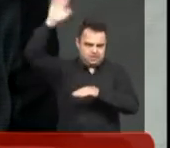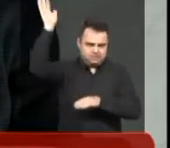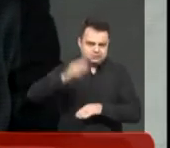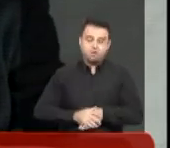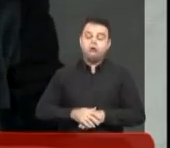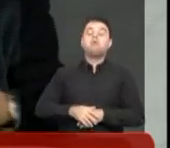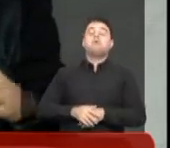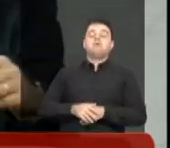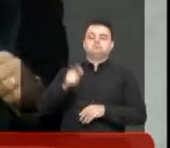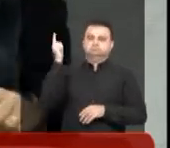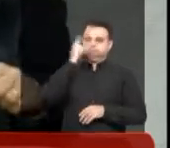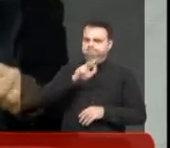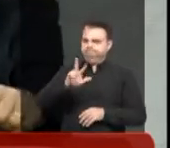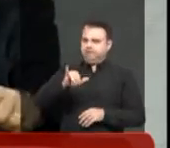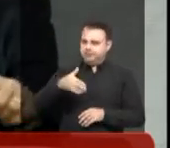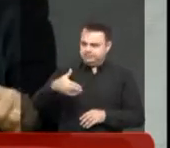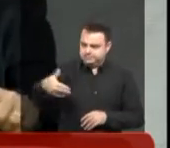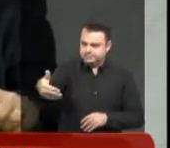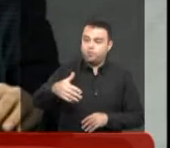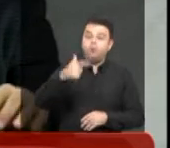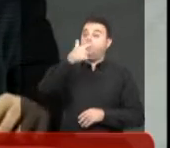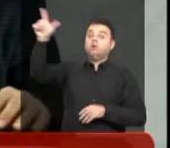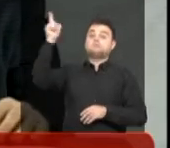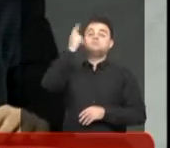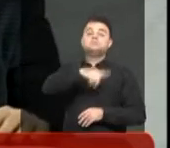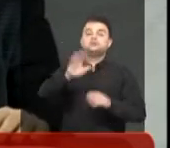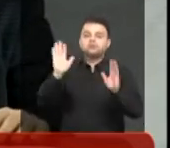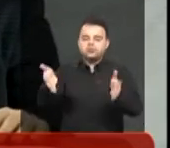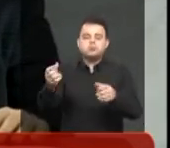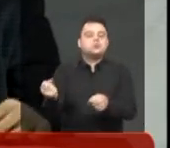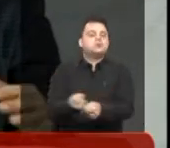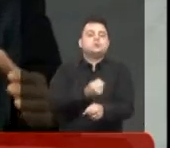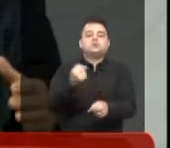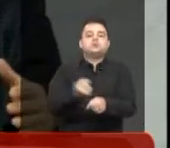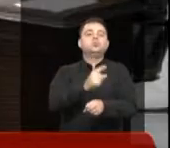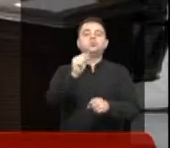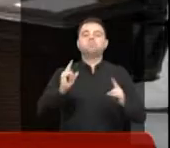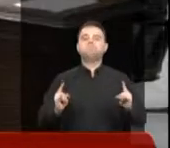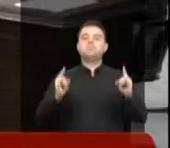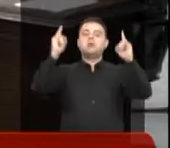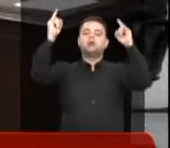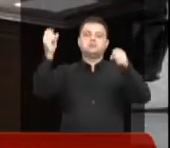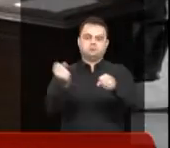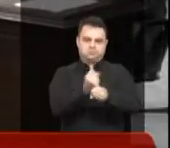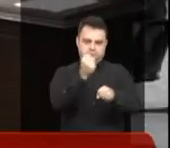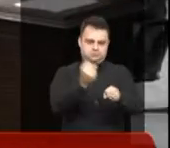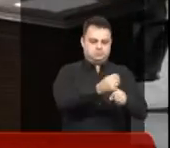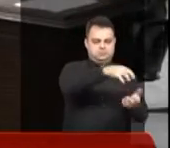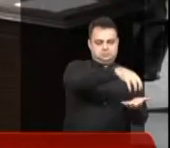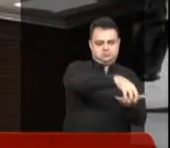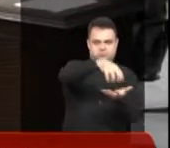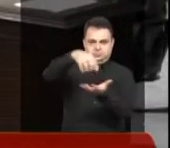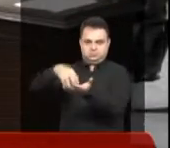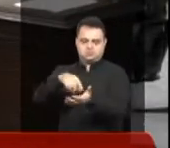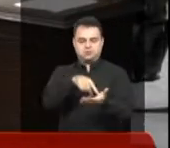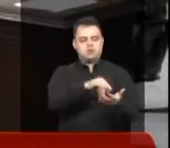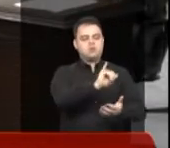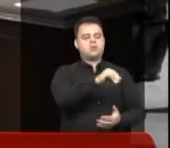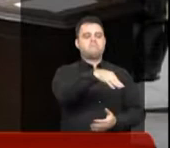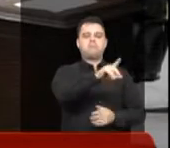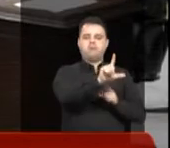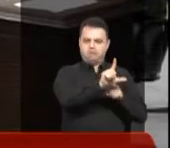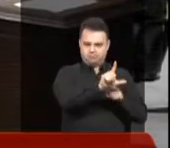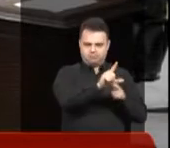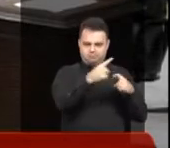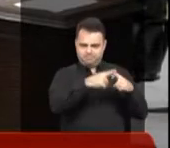junto ao governo do Estado. Essa já está com a obra em execução, que é a construção de dois prédios importantes do IML,